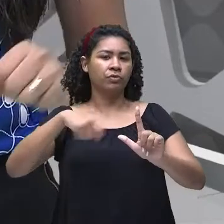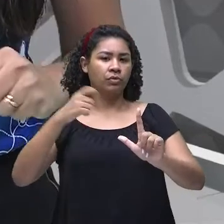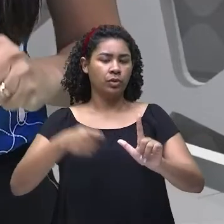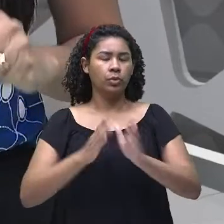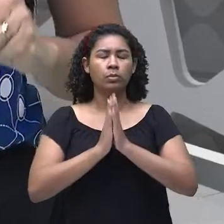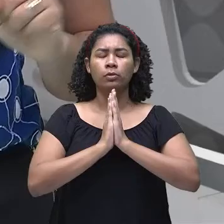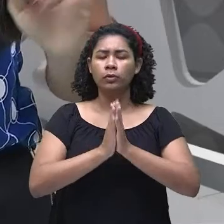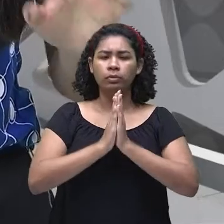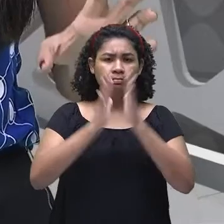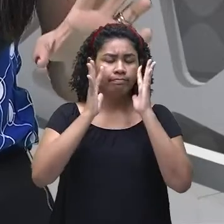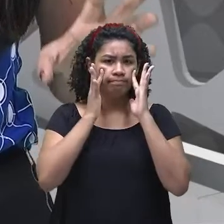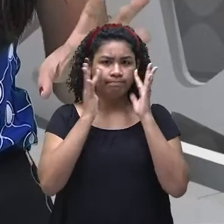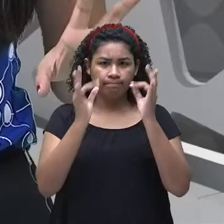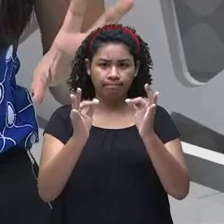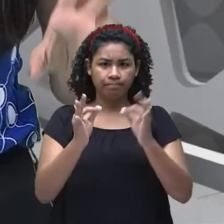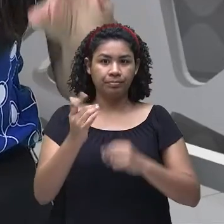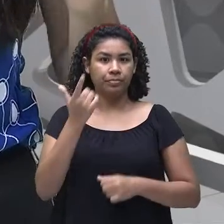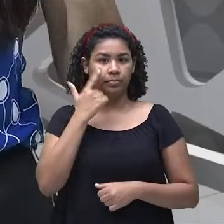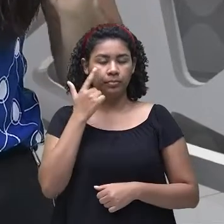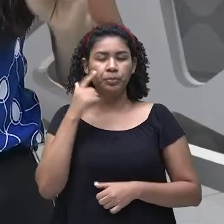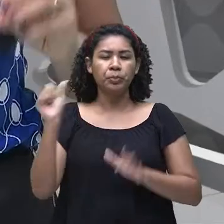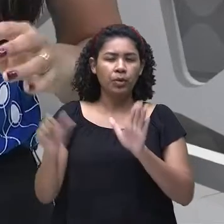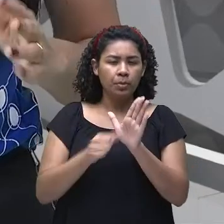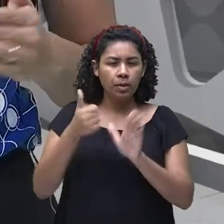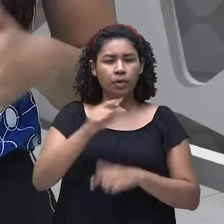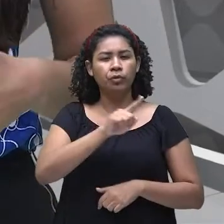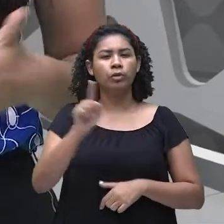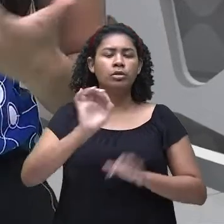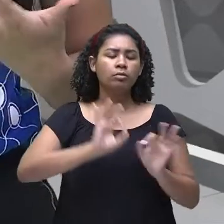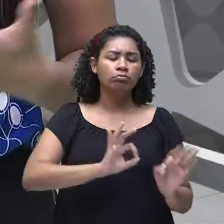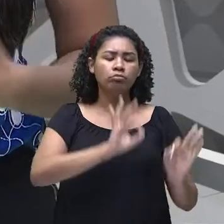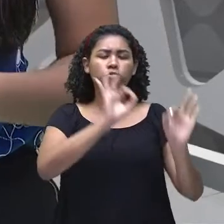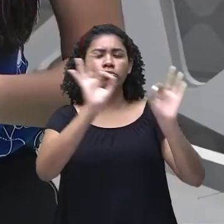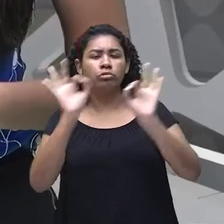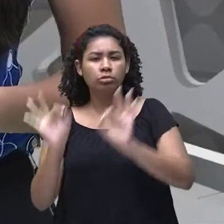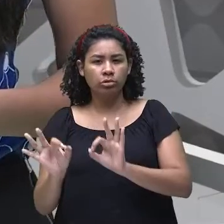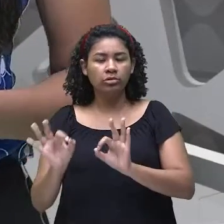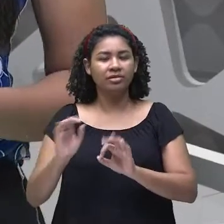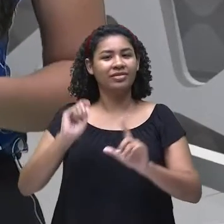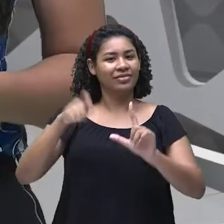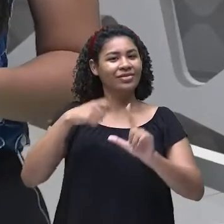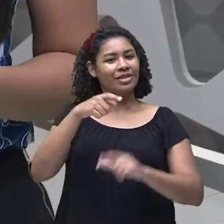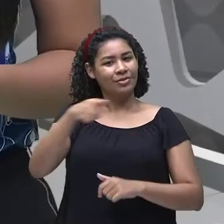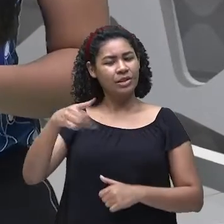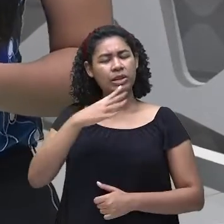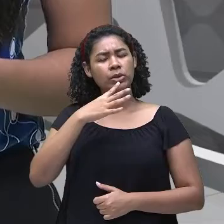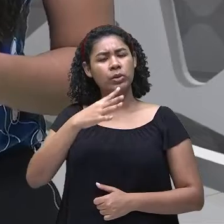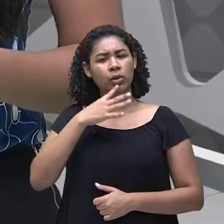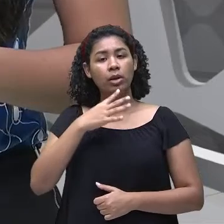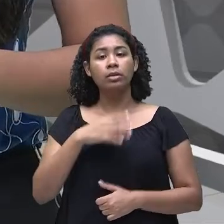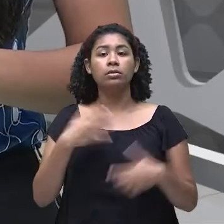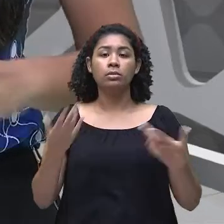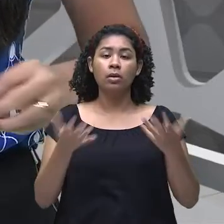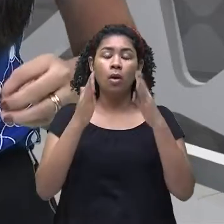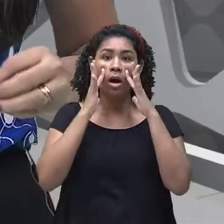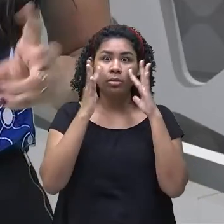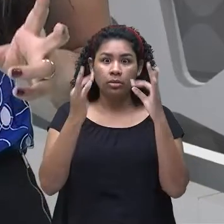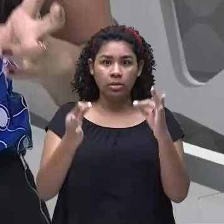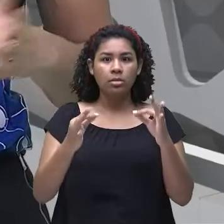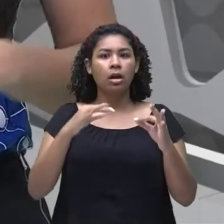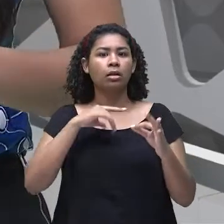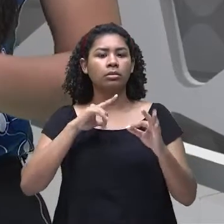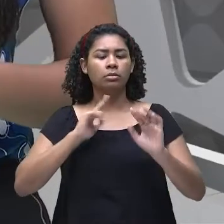atenção. Essa primeira vez, vocês vão assistir e rever, na verdade, nesse vídeo. Prestem atenção aí nas